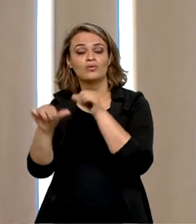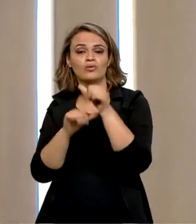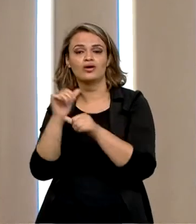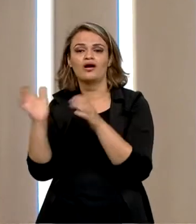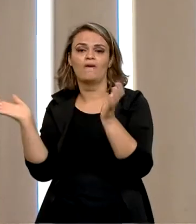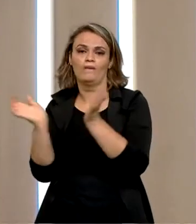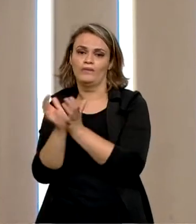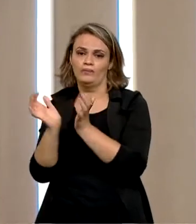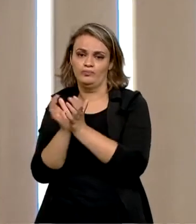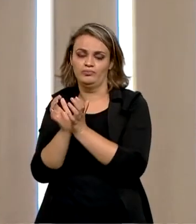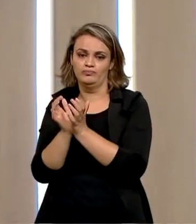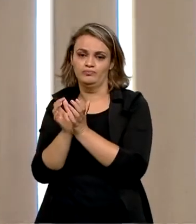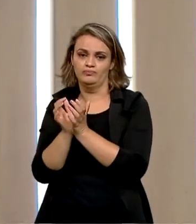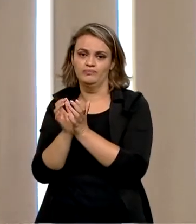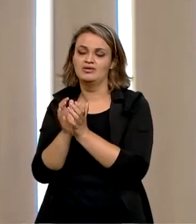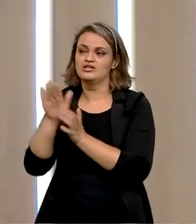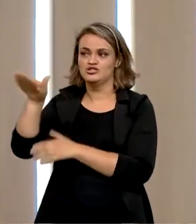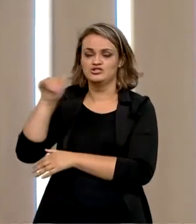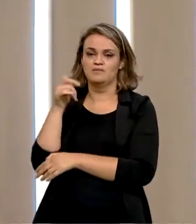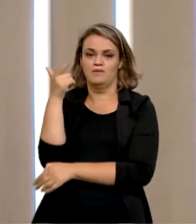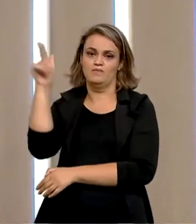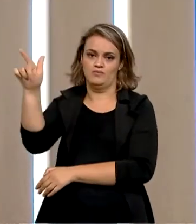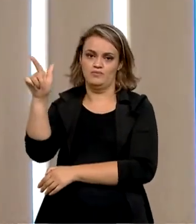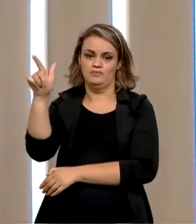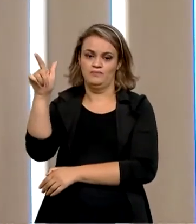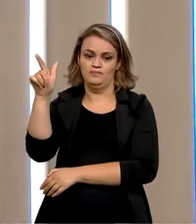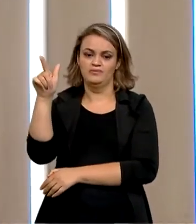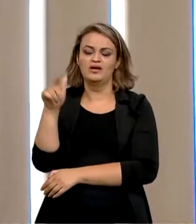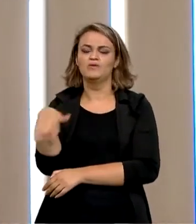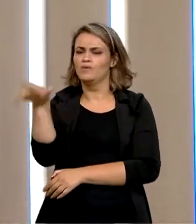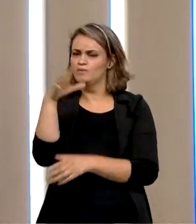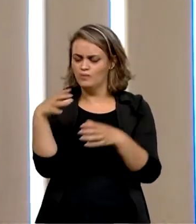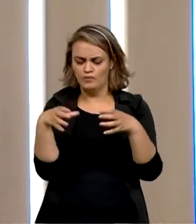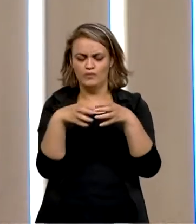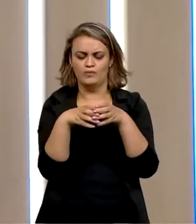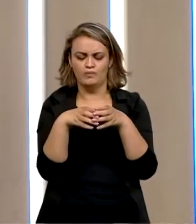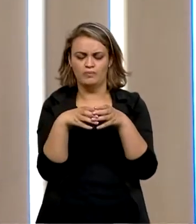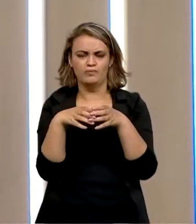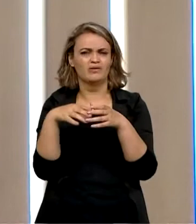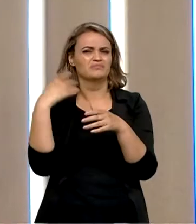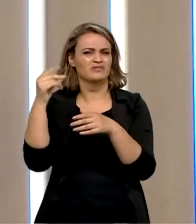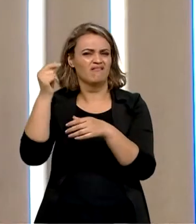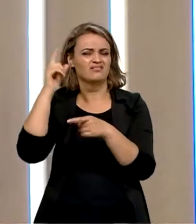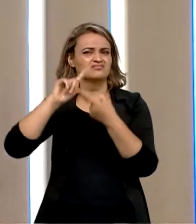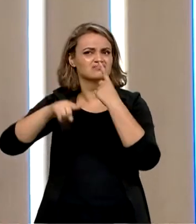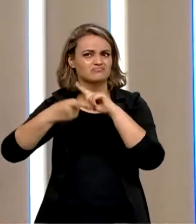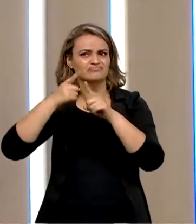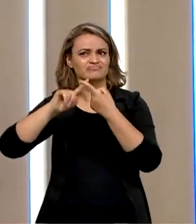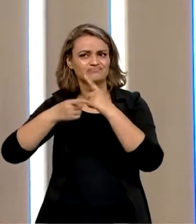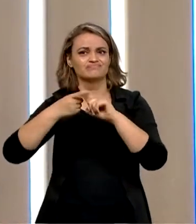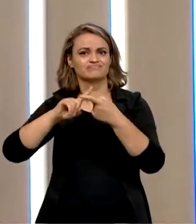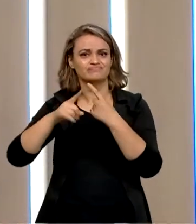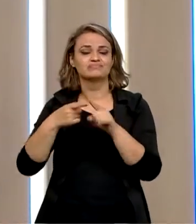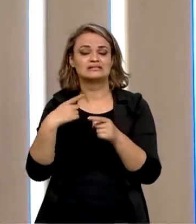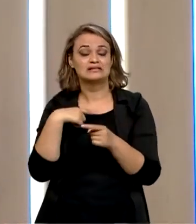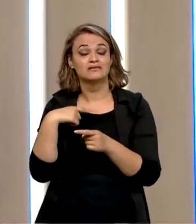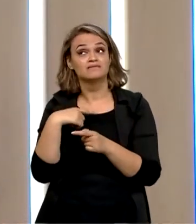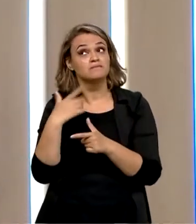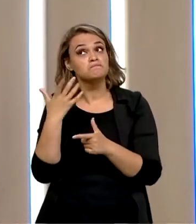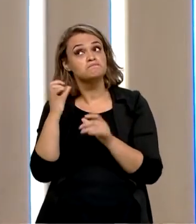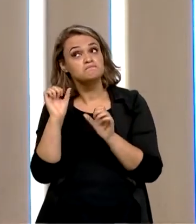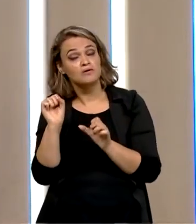comissão também e chamar um novo relator. Como os membros são fruto de uma longa negociação, o mais provável é que ele